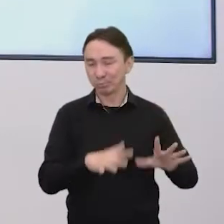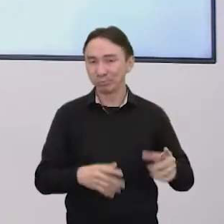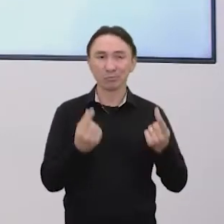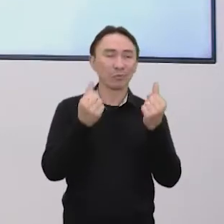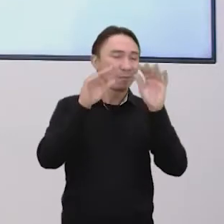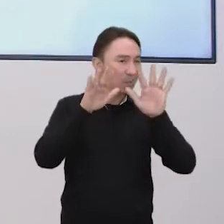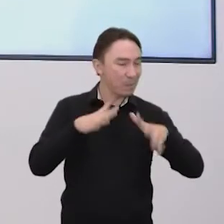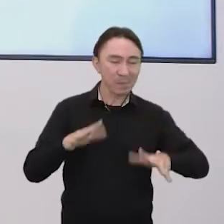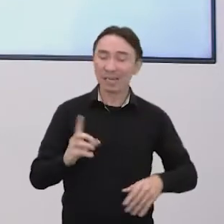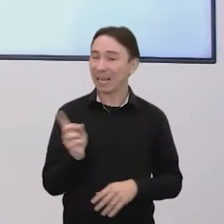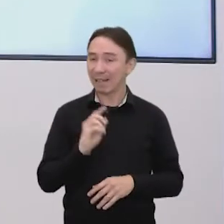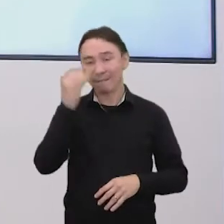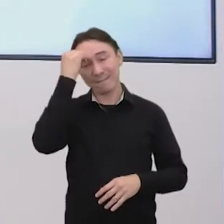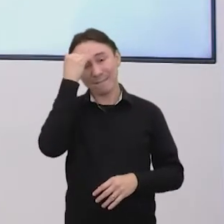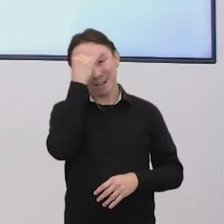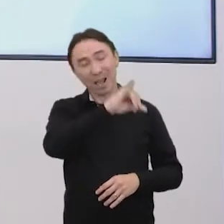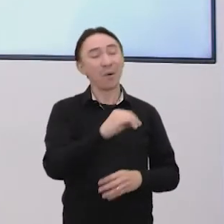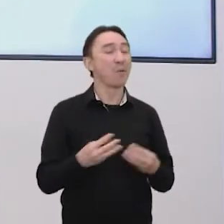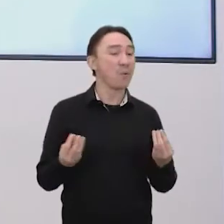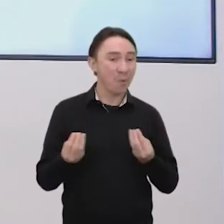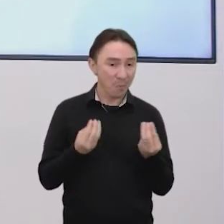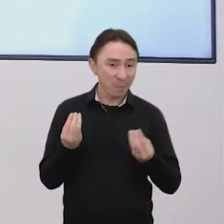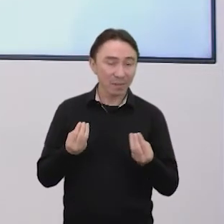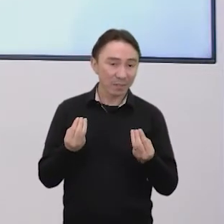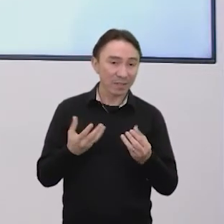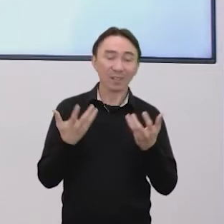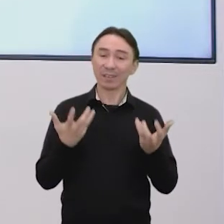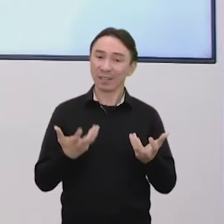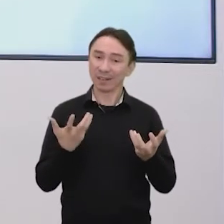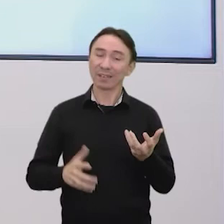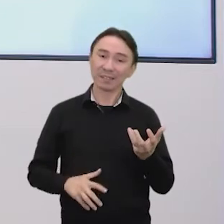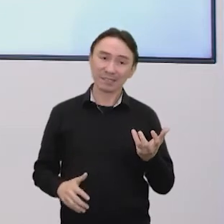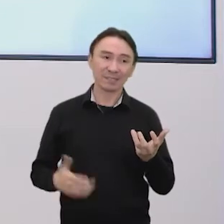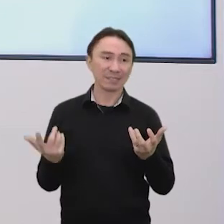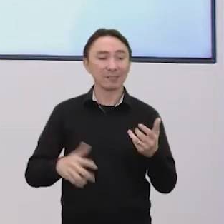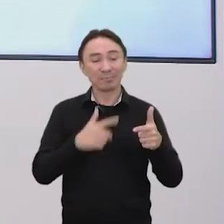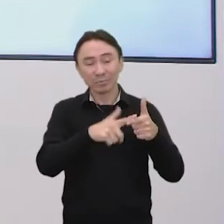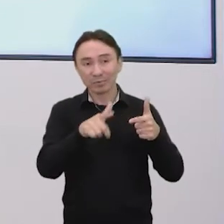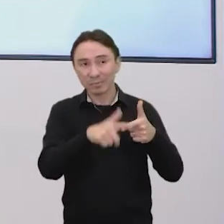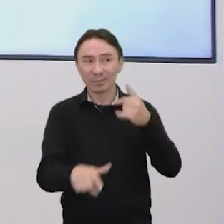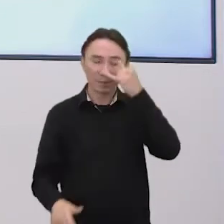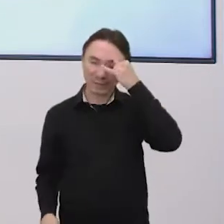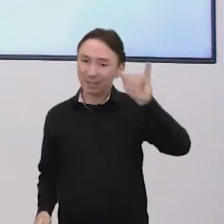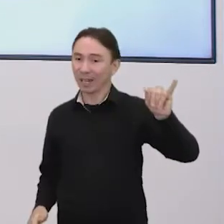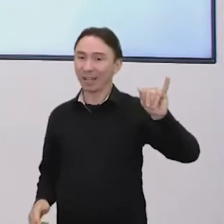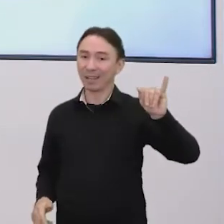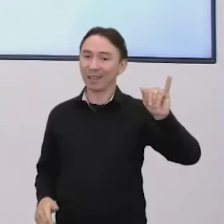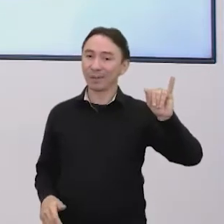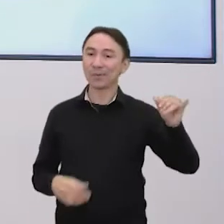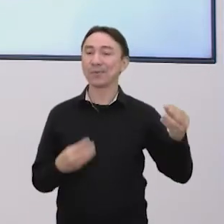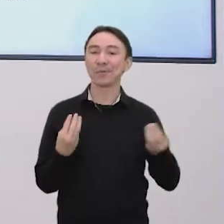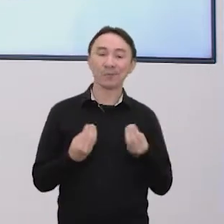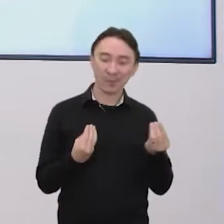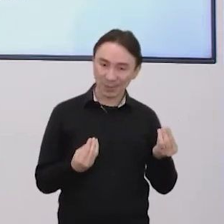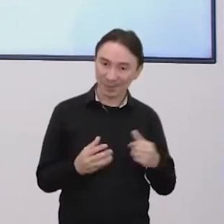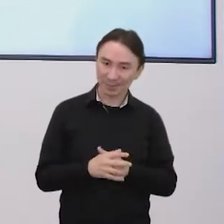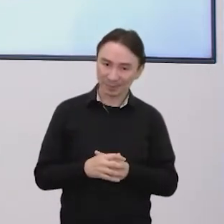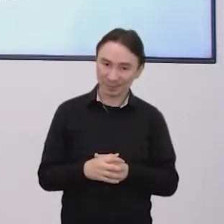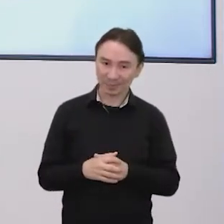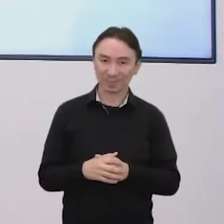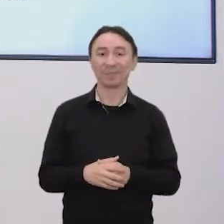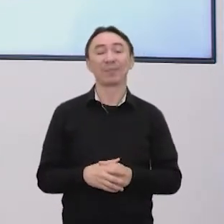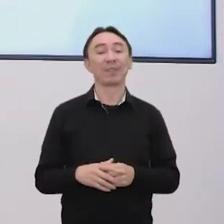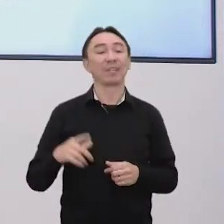específica da biomassa de maneira a não causar problemas ambiental, tá bom? Continuando aí, então, na